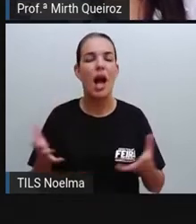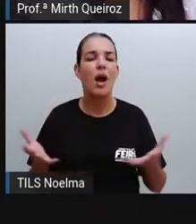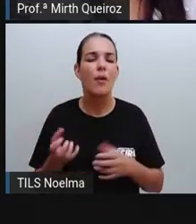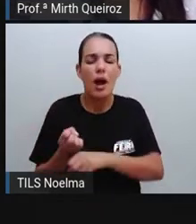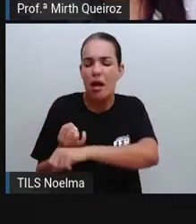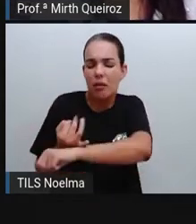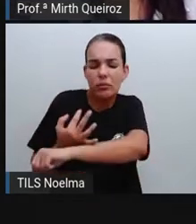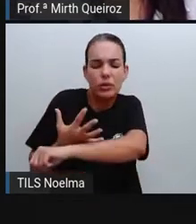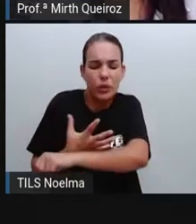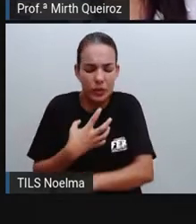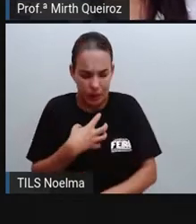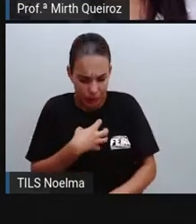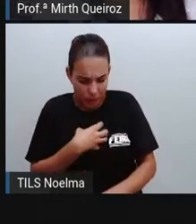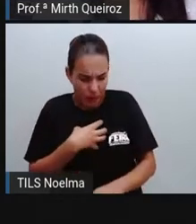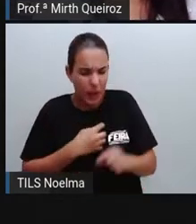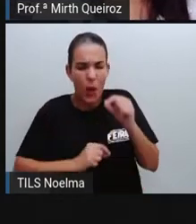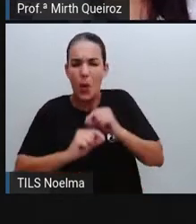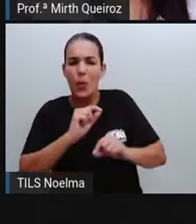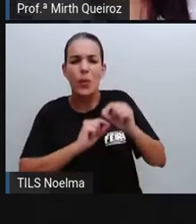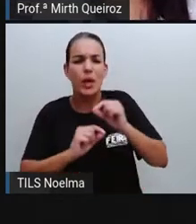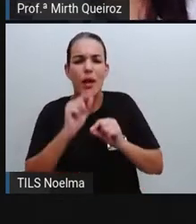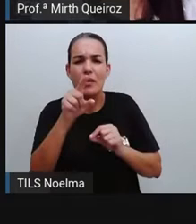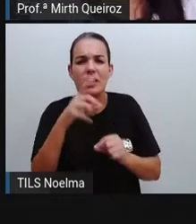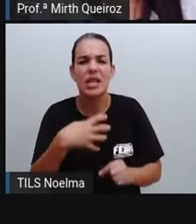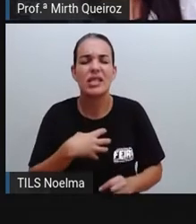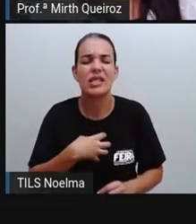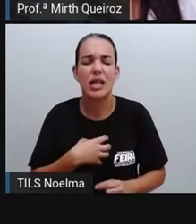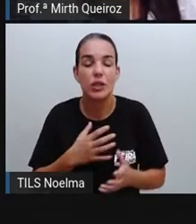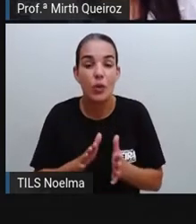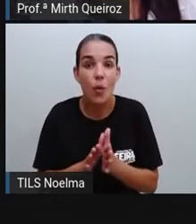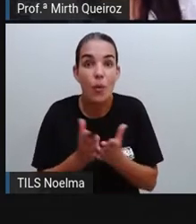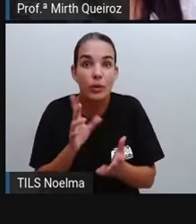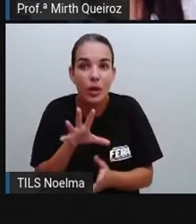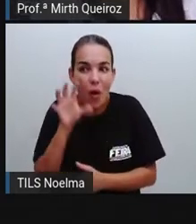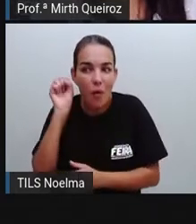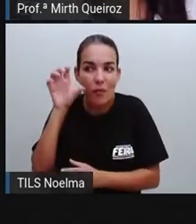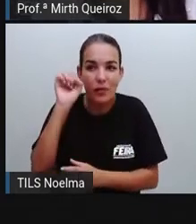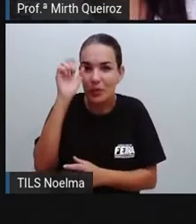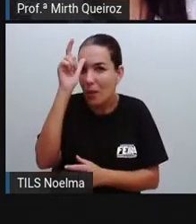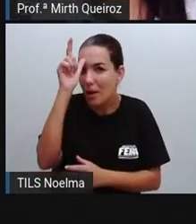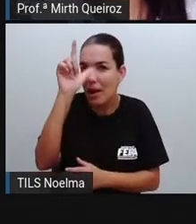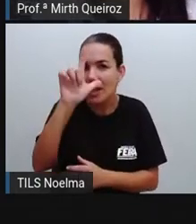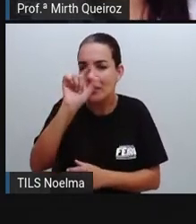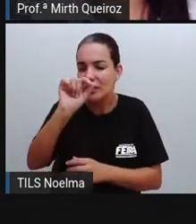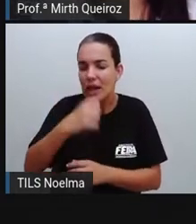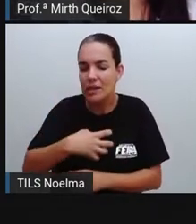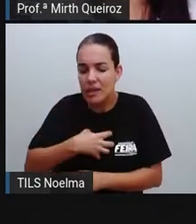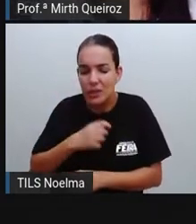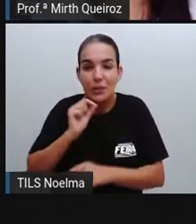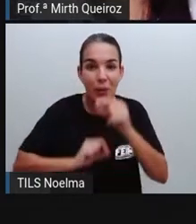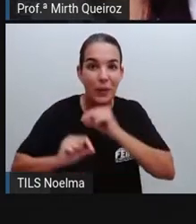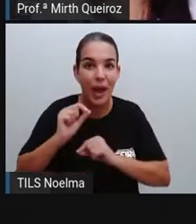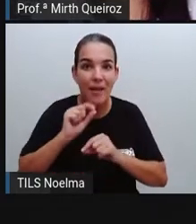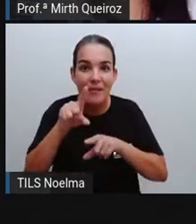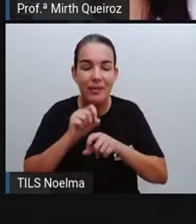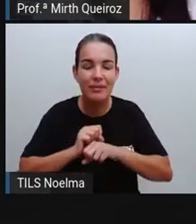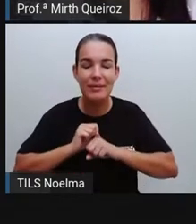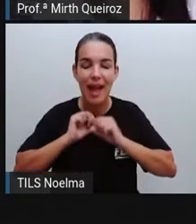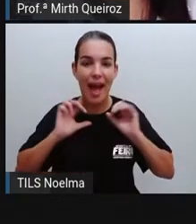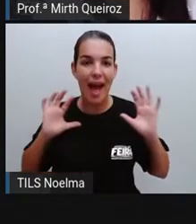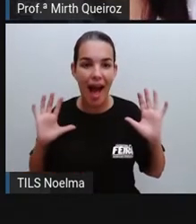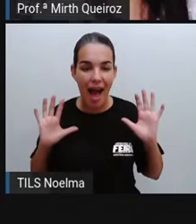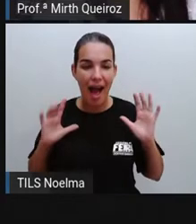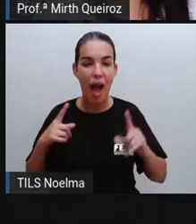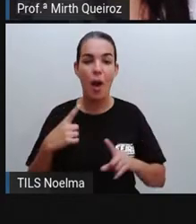despertam em vocês? Quando vocês estão ouvindo uma lenda, que sentimento é que desperta em você? Porque